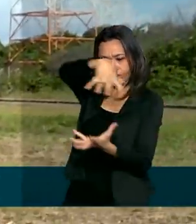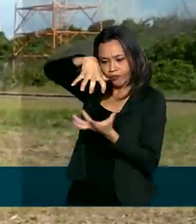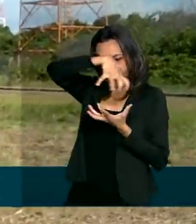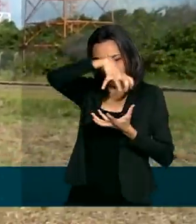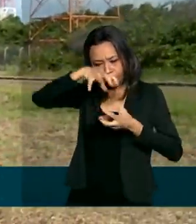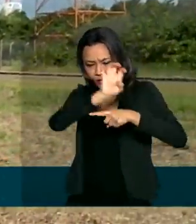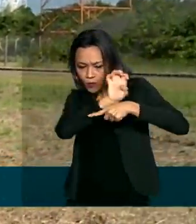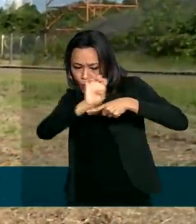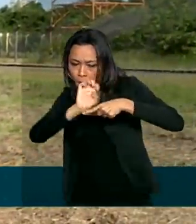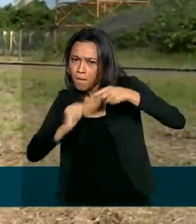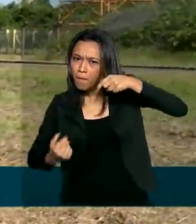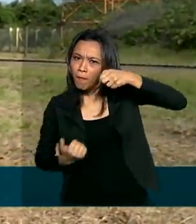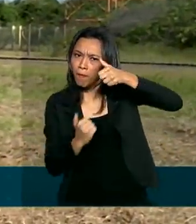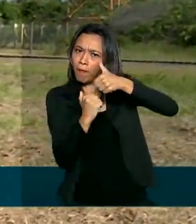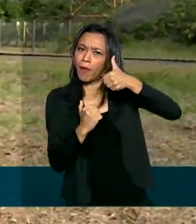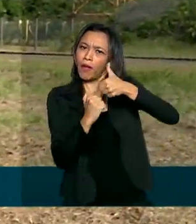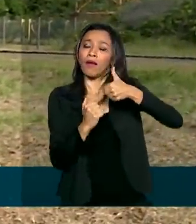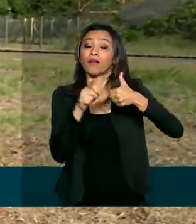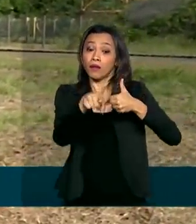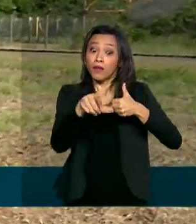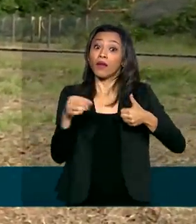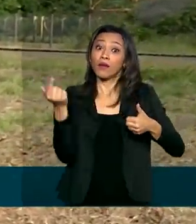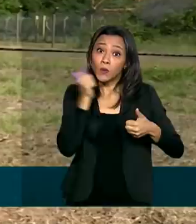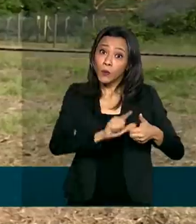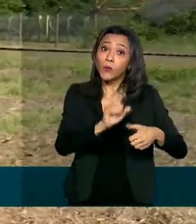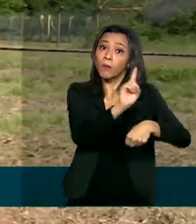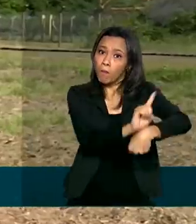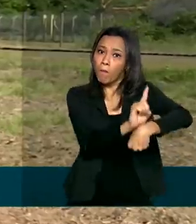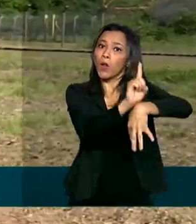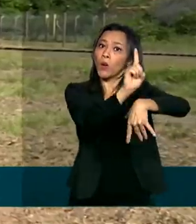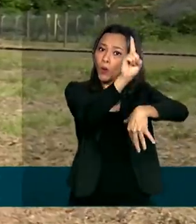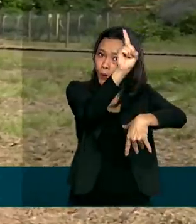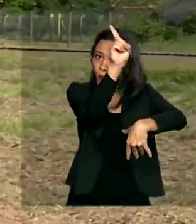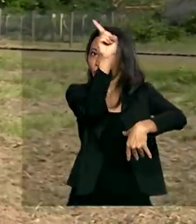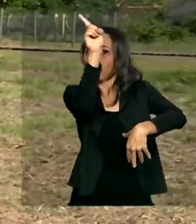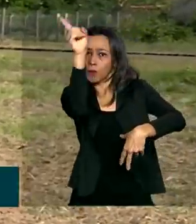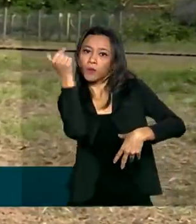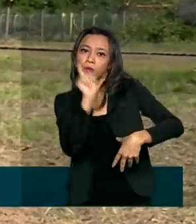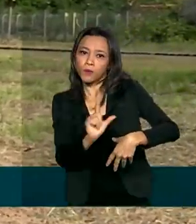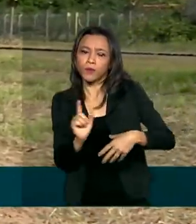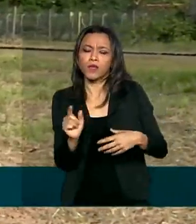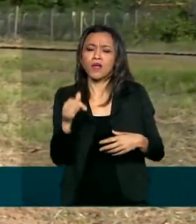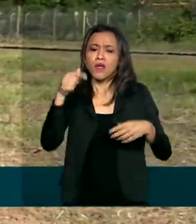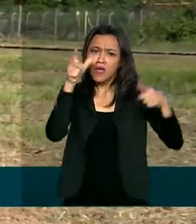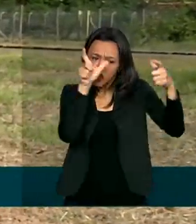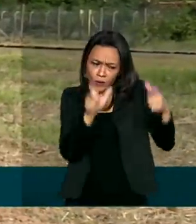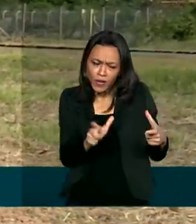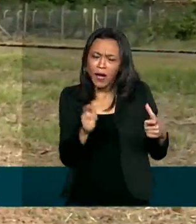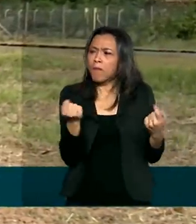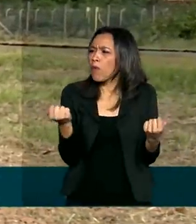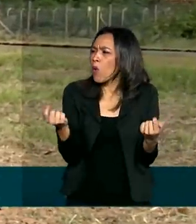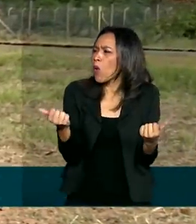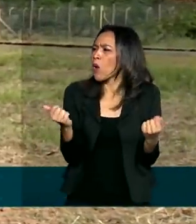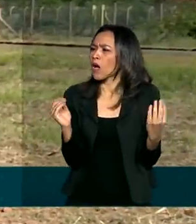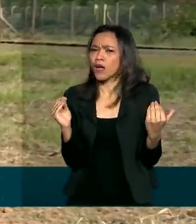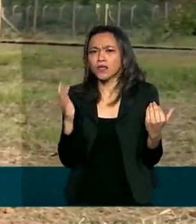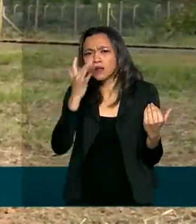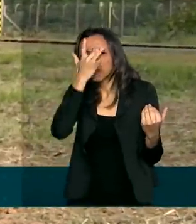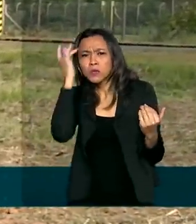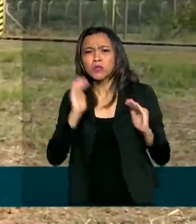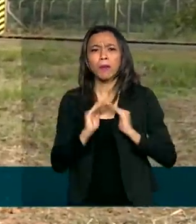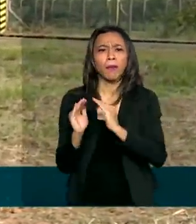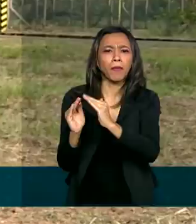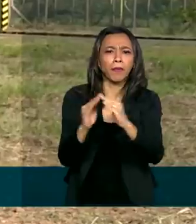30% no lançamento de foguetes em órbita equatorial. Também estamos numa região pouco povoada, com baixo